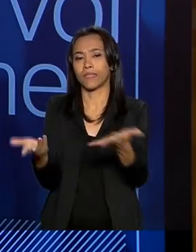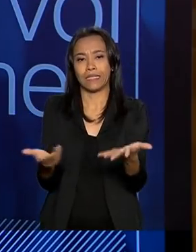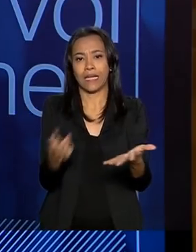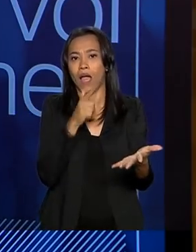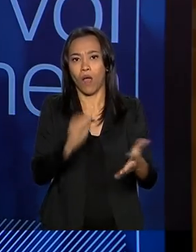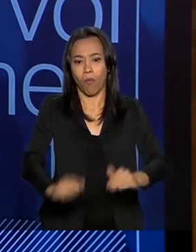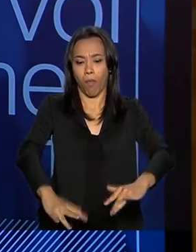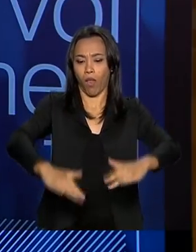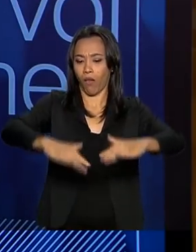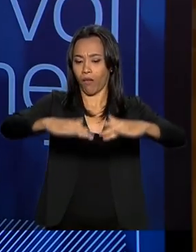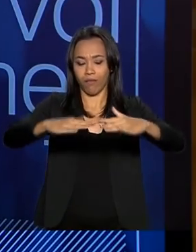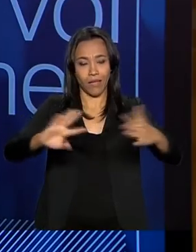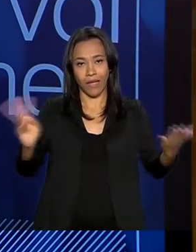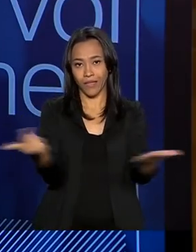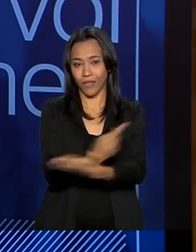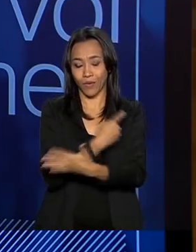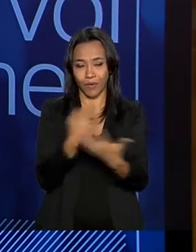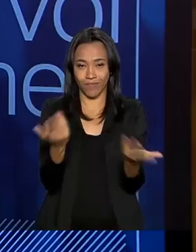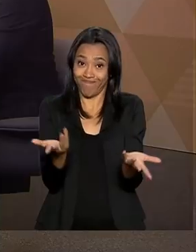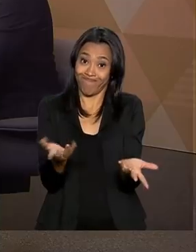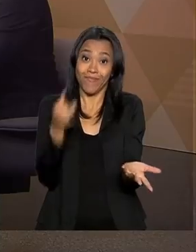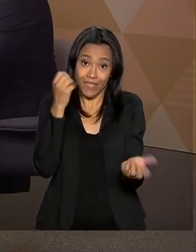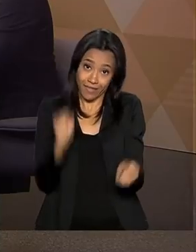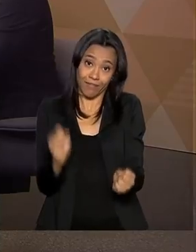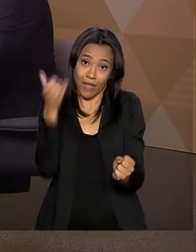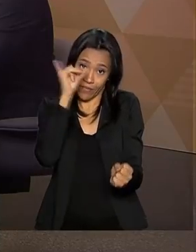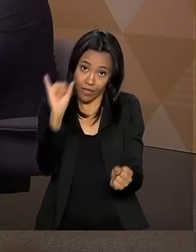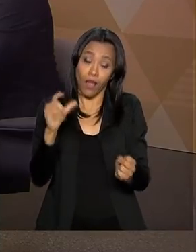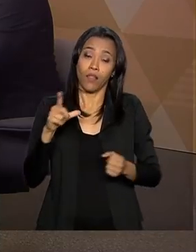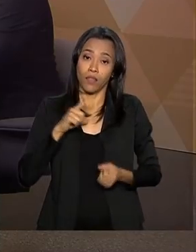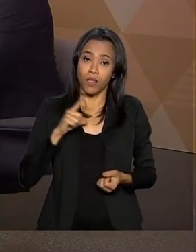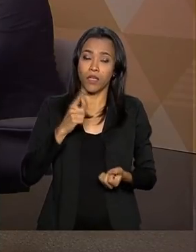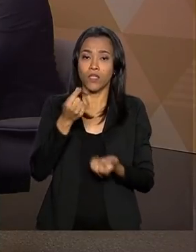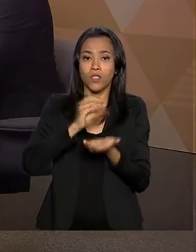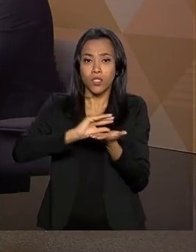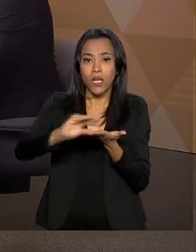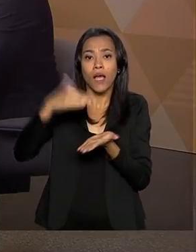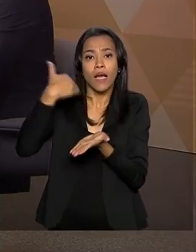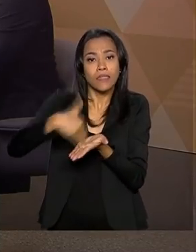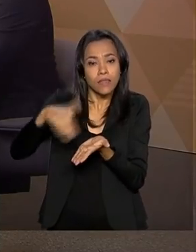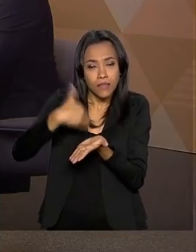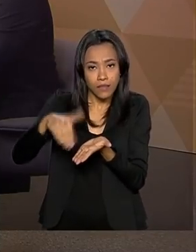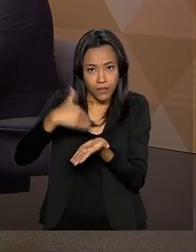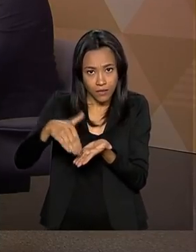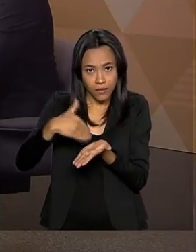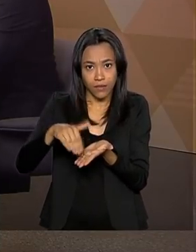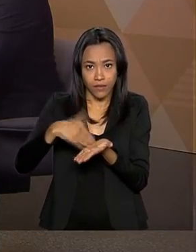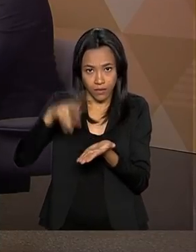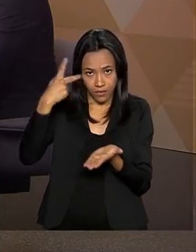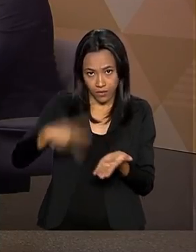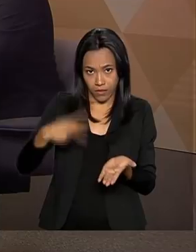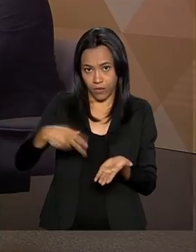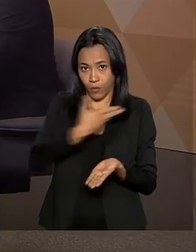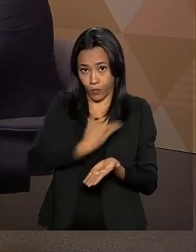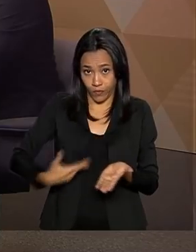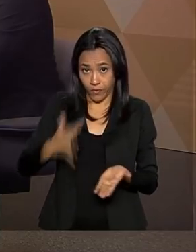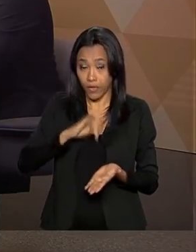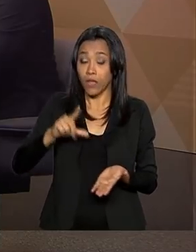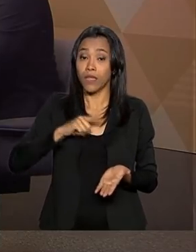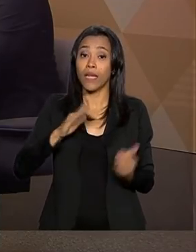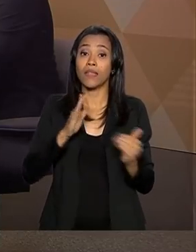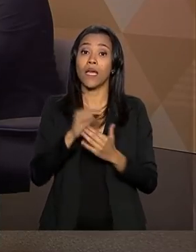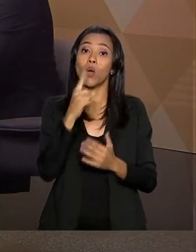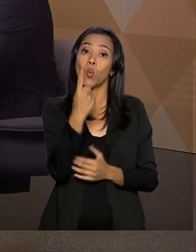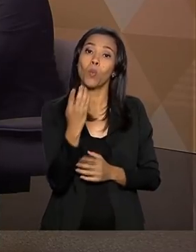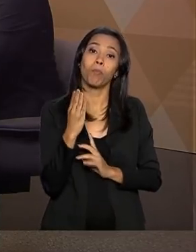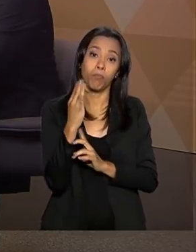que realmente queremos evitar. Há investimentos. A Secretaria Nacional de Saneamento tem até um bilhão de reais para ser